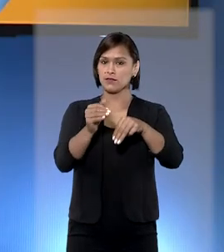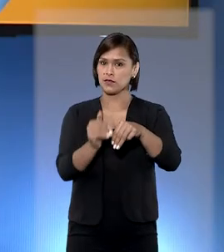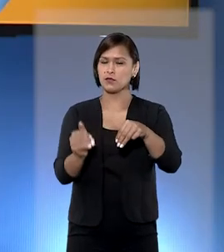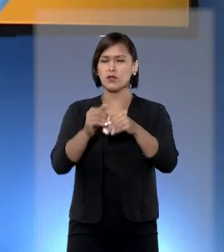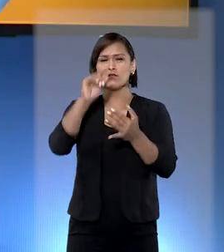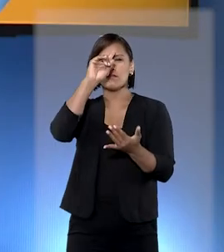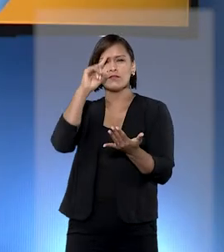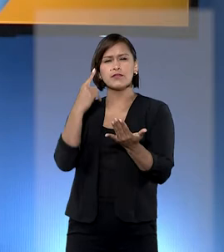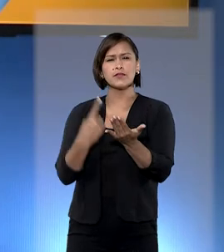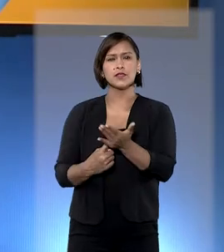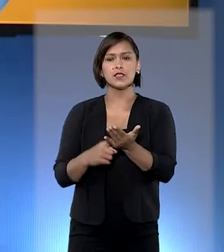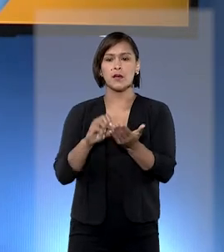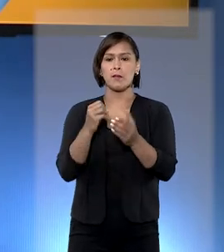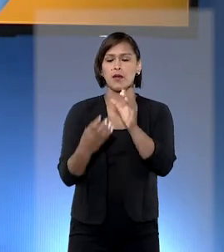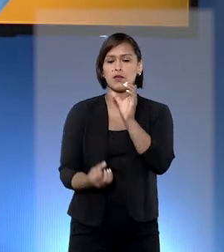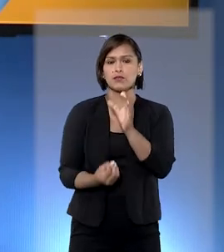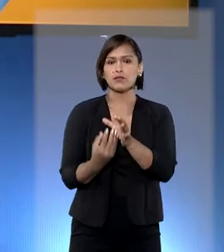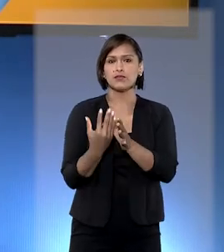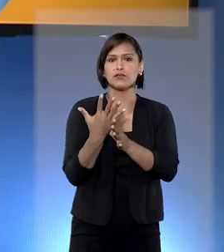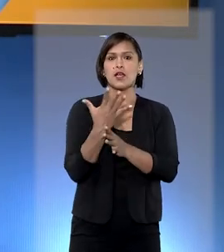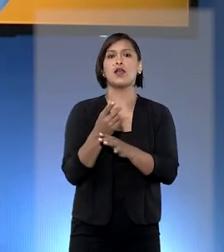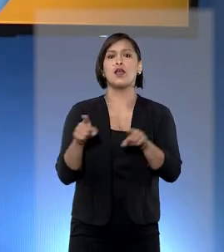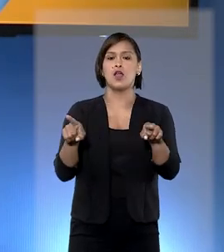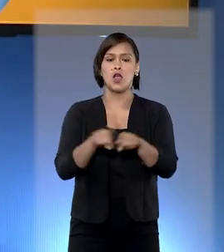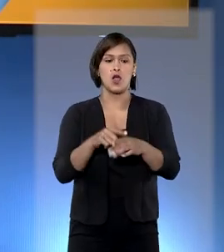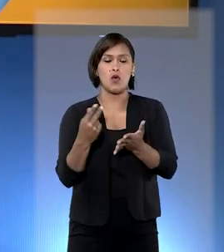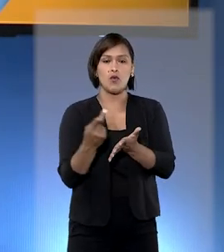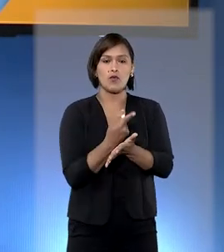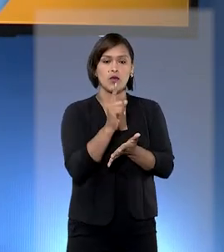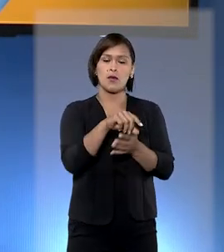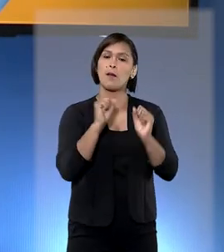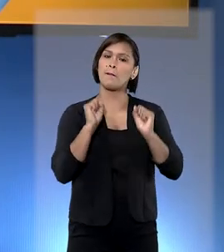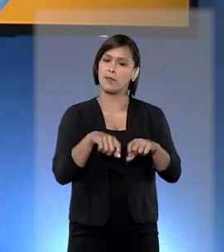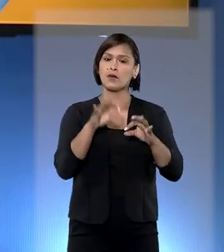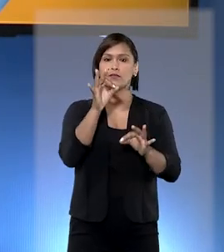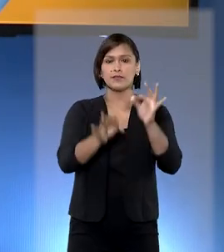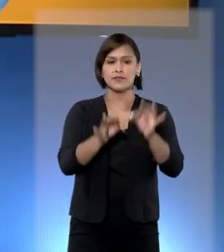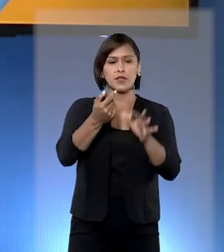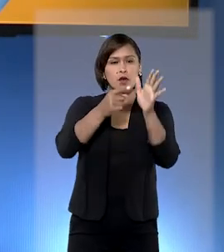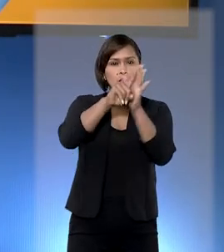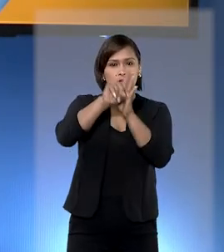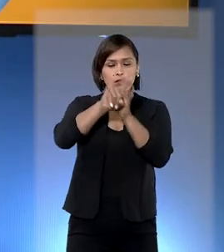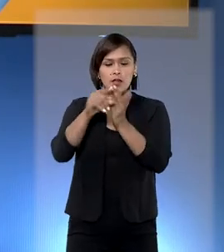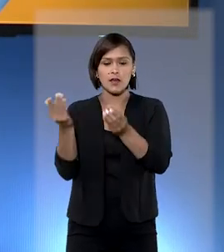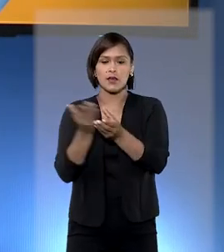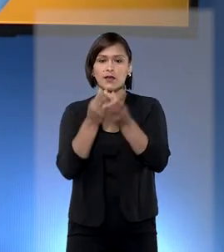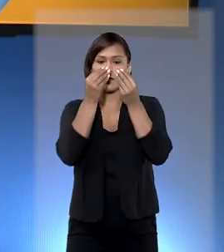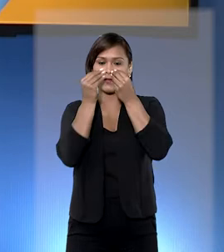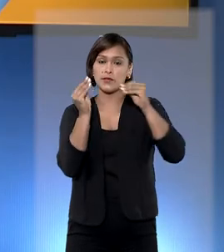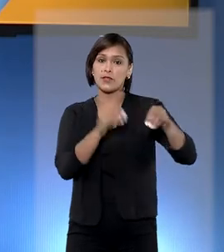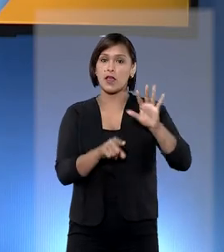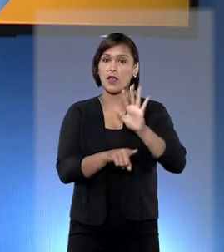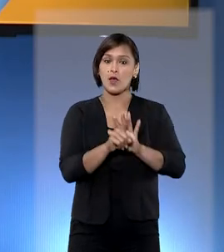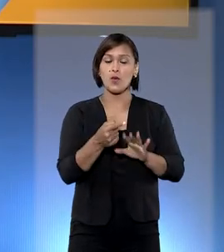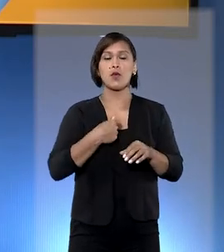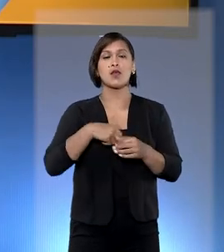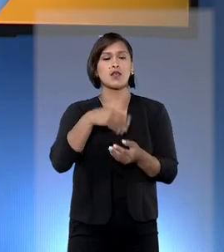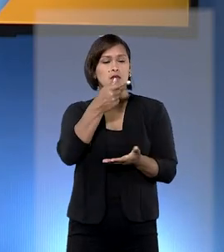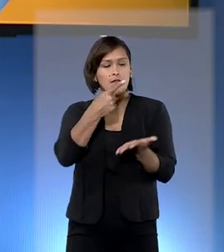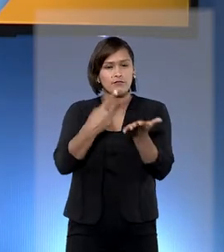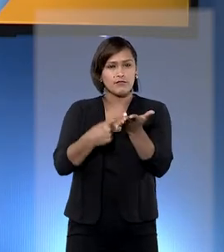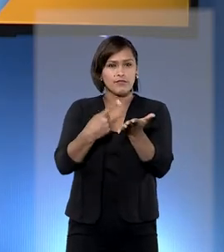ministros decidiram que pela natureza executória, cabe à Justiça apreciar ação de despejo mesmo quando há